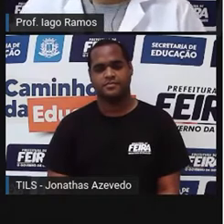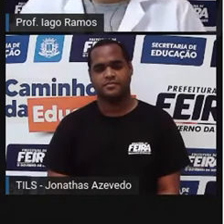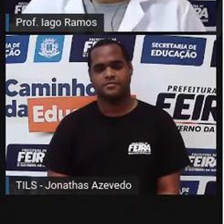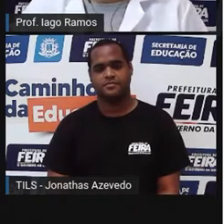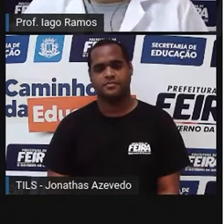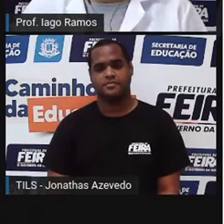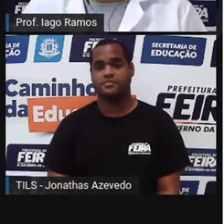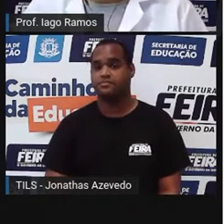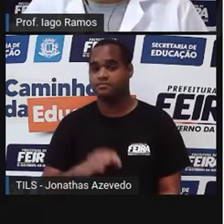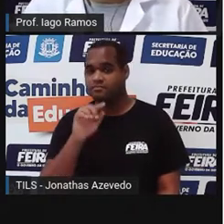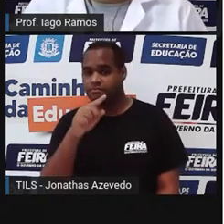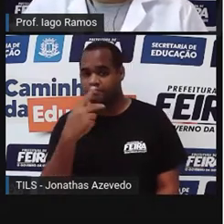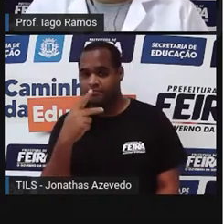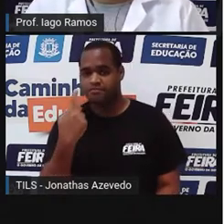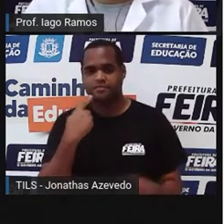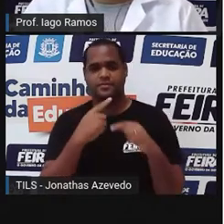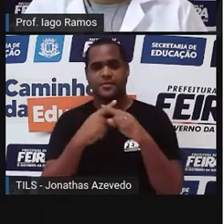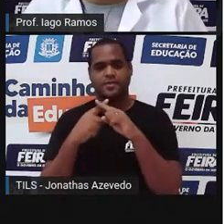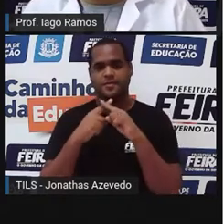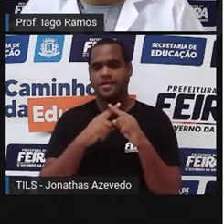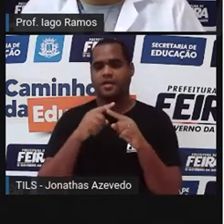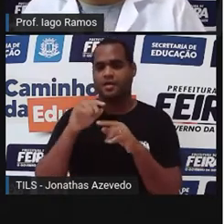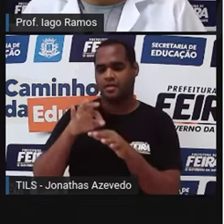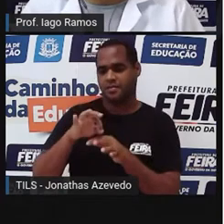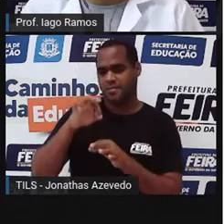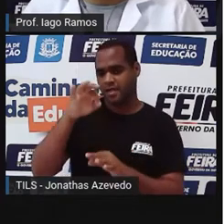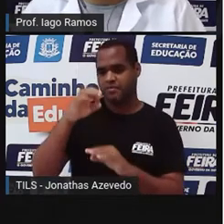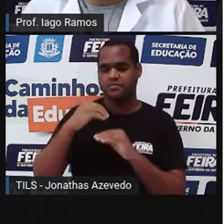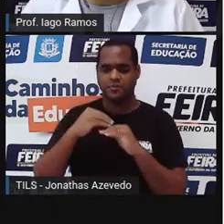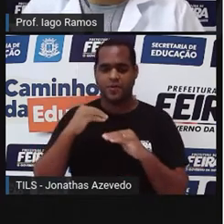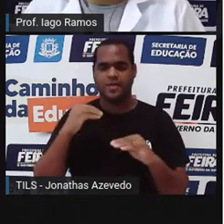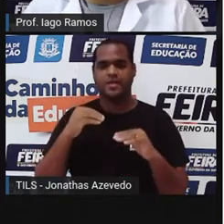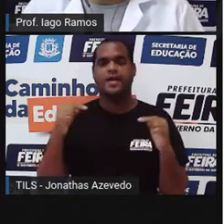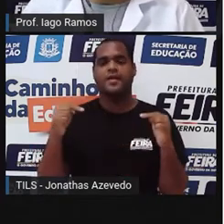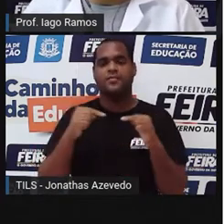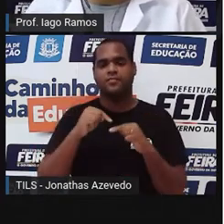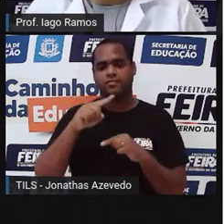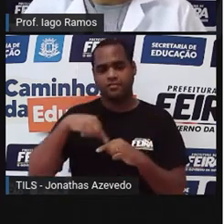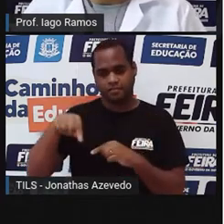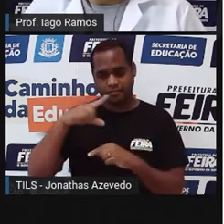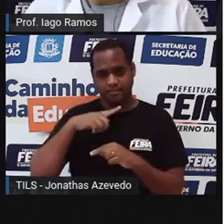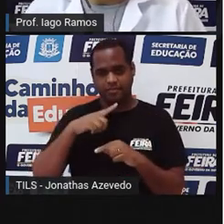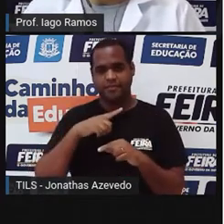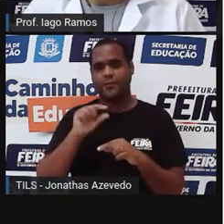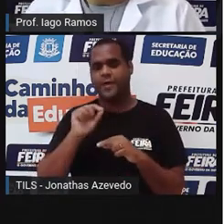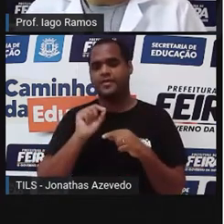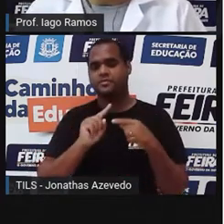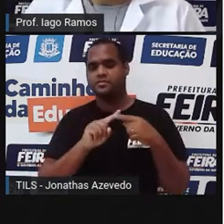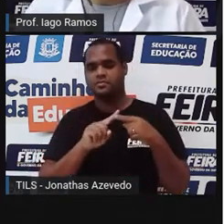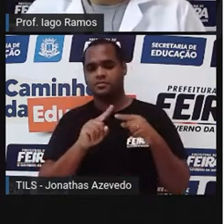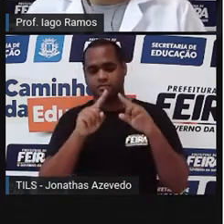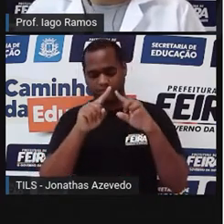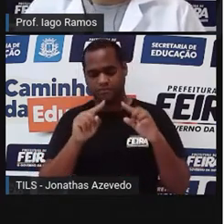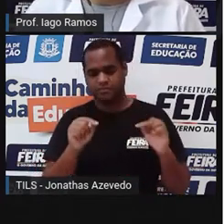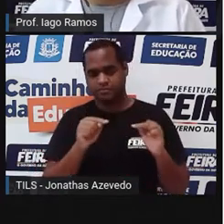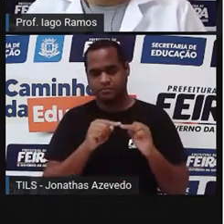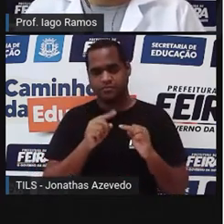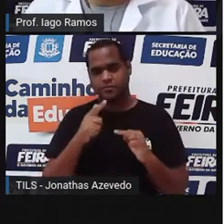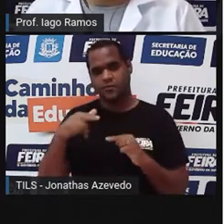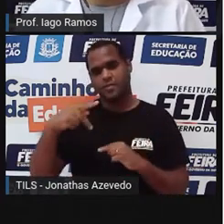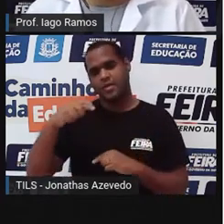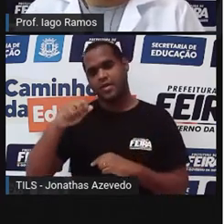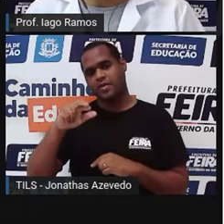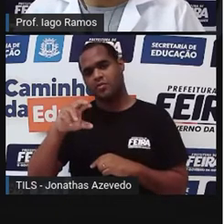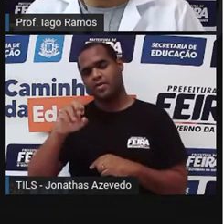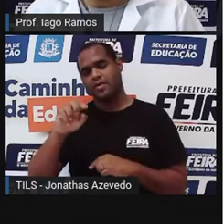Ao multiplicar comprimento por altura, área é do item A, triângulo, ou do item B,